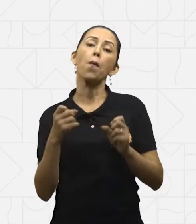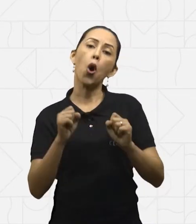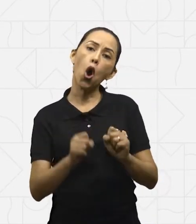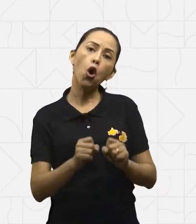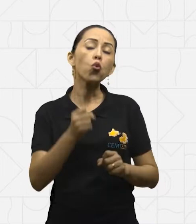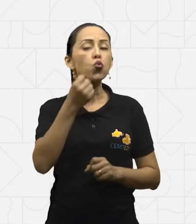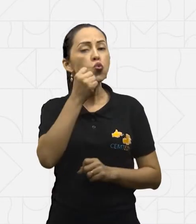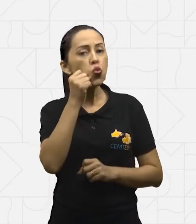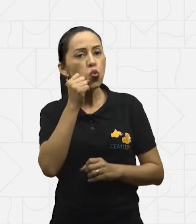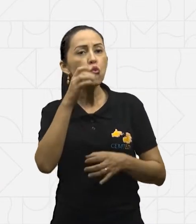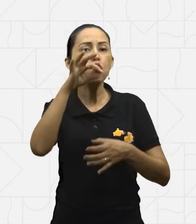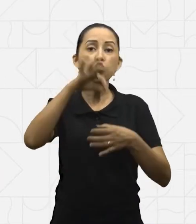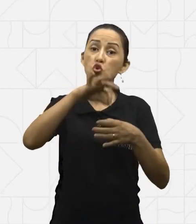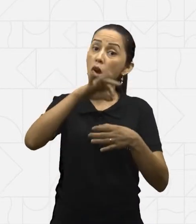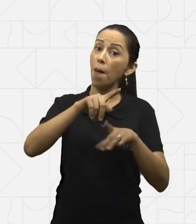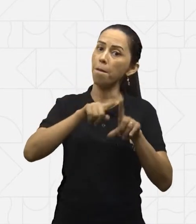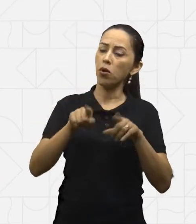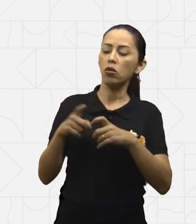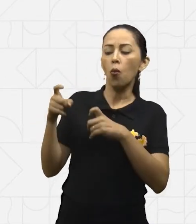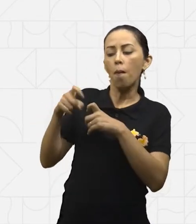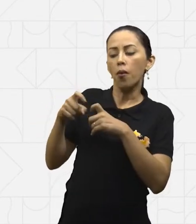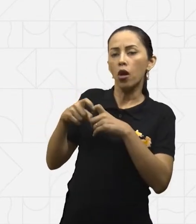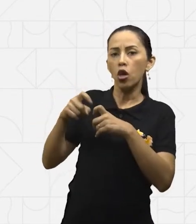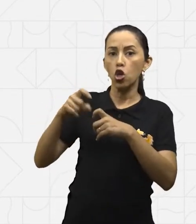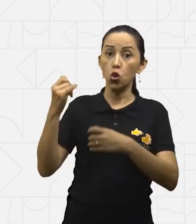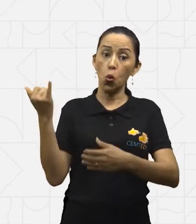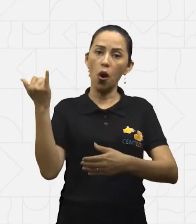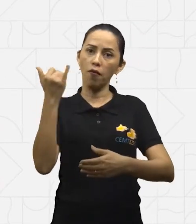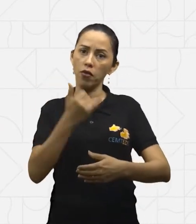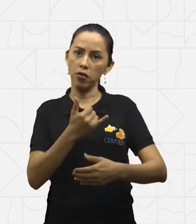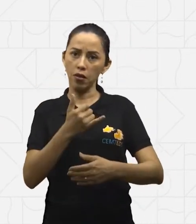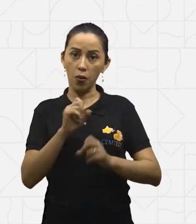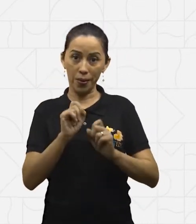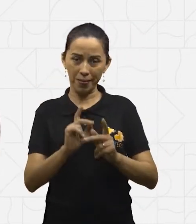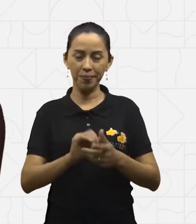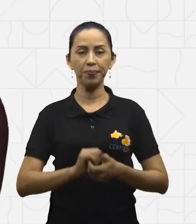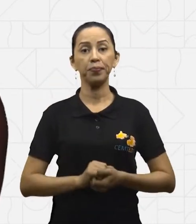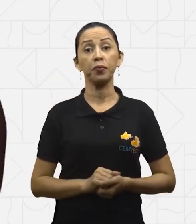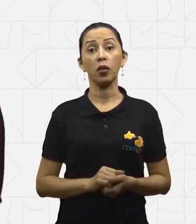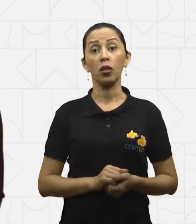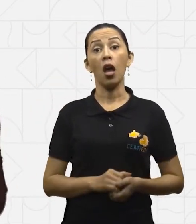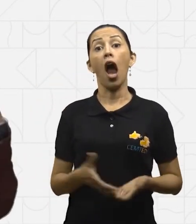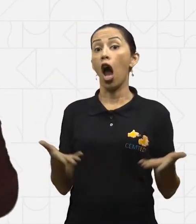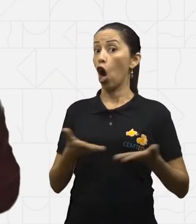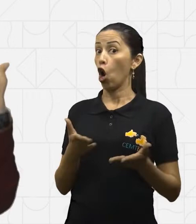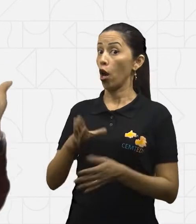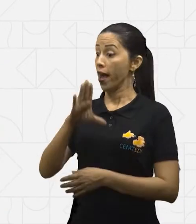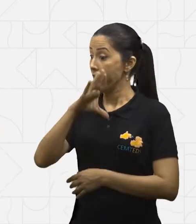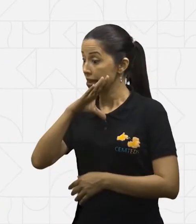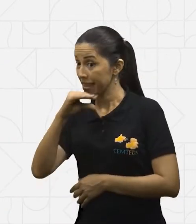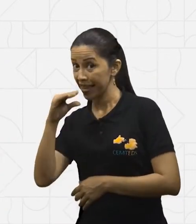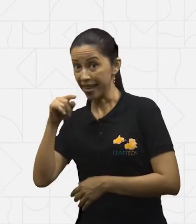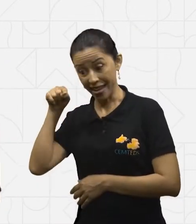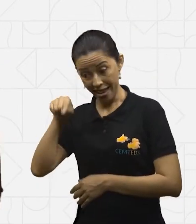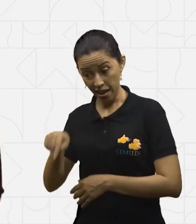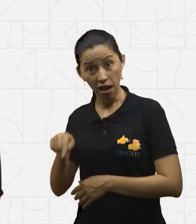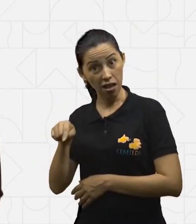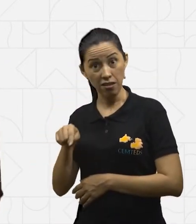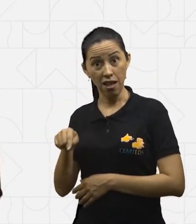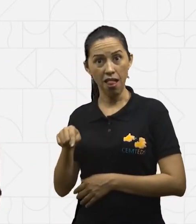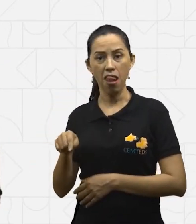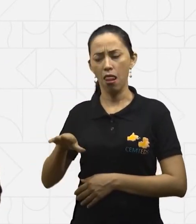nutricionista do neném. A alimentação da criança, para ela ser saudável, para a criança crescer forte,